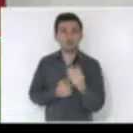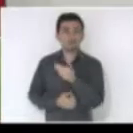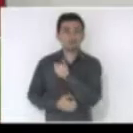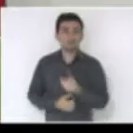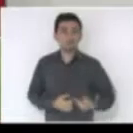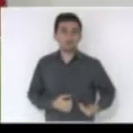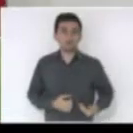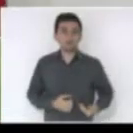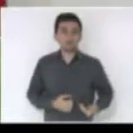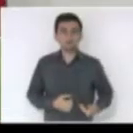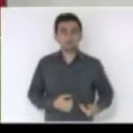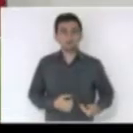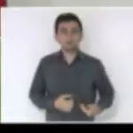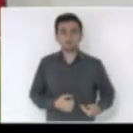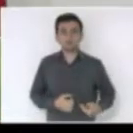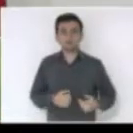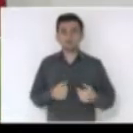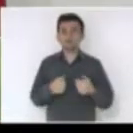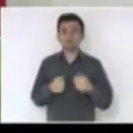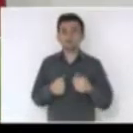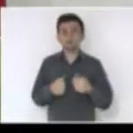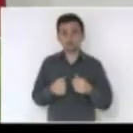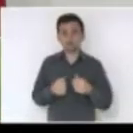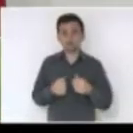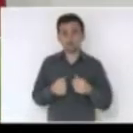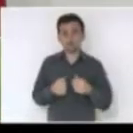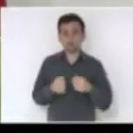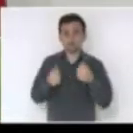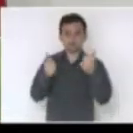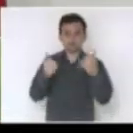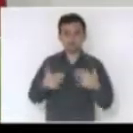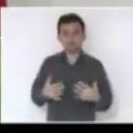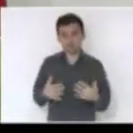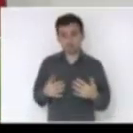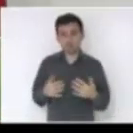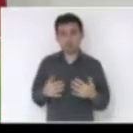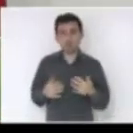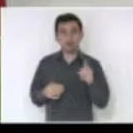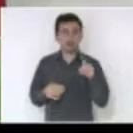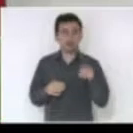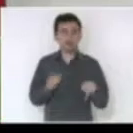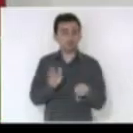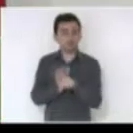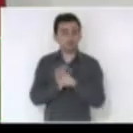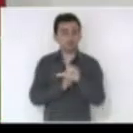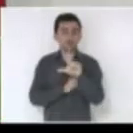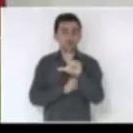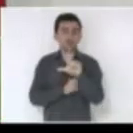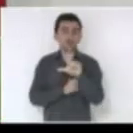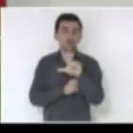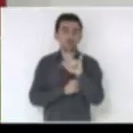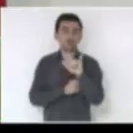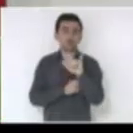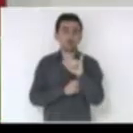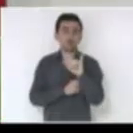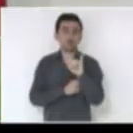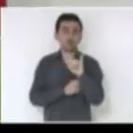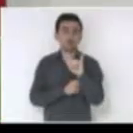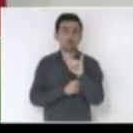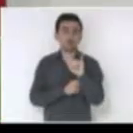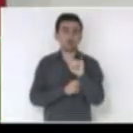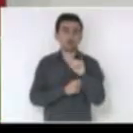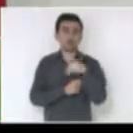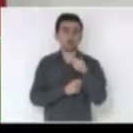presta contas desses percentuais pela despesa liquidada. Não é pela, efetivamente, paga, pela